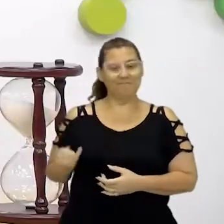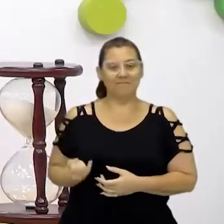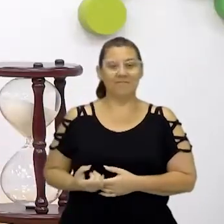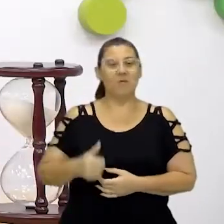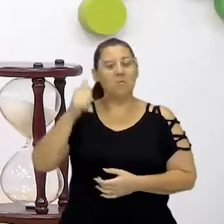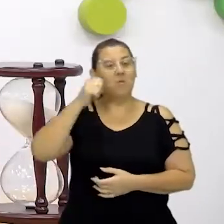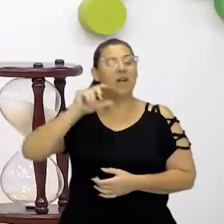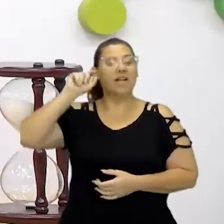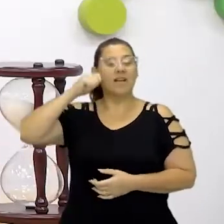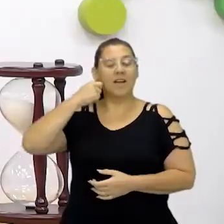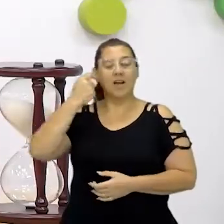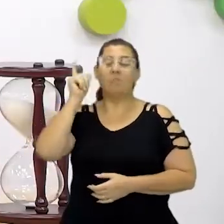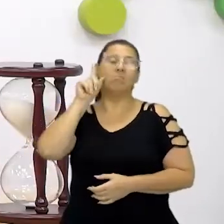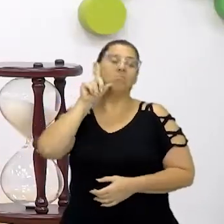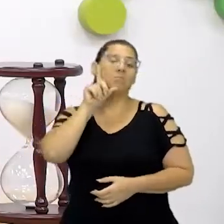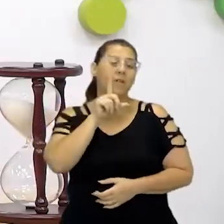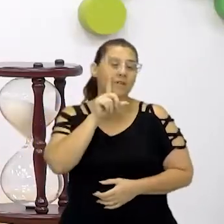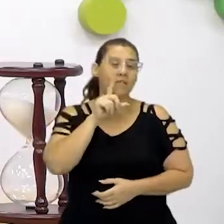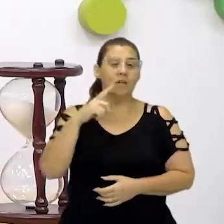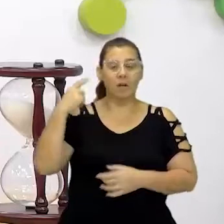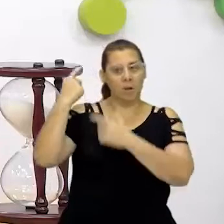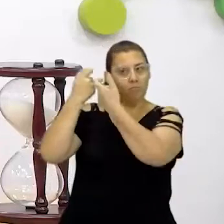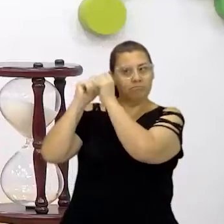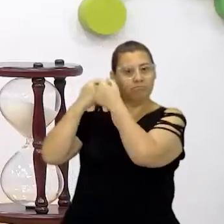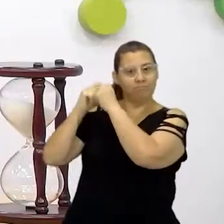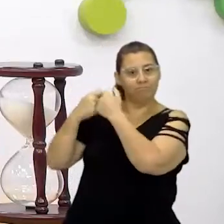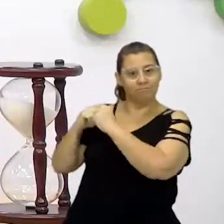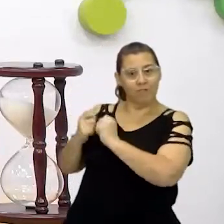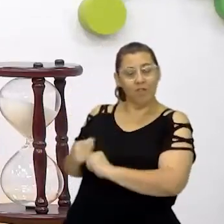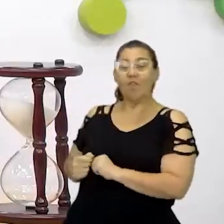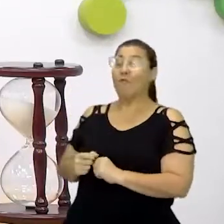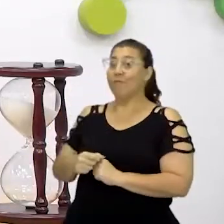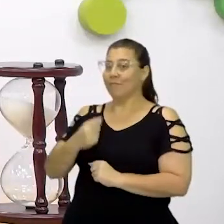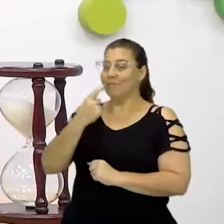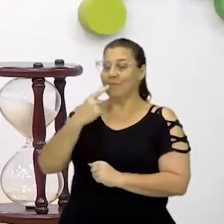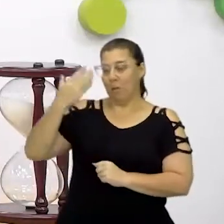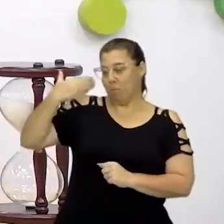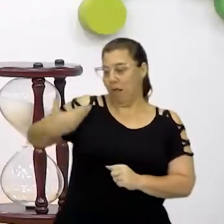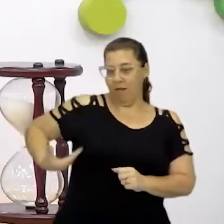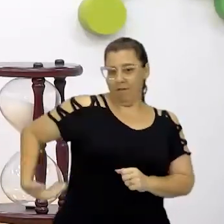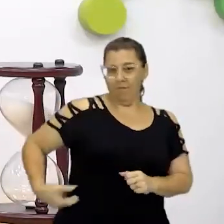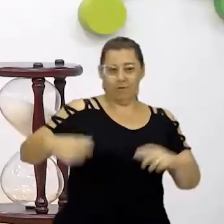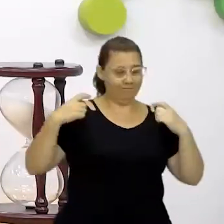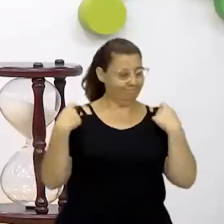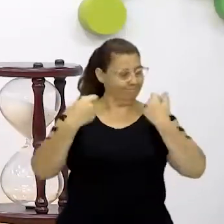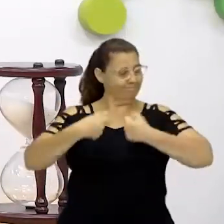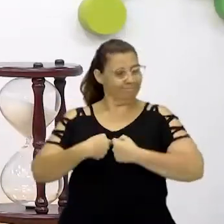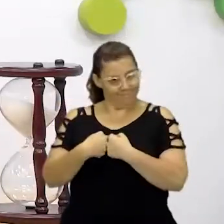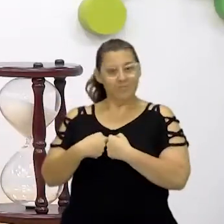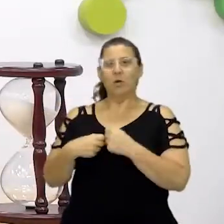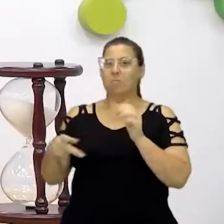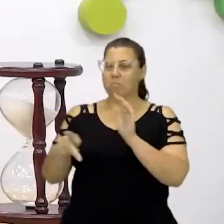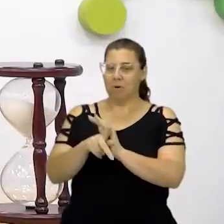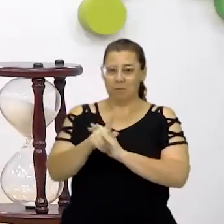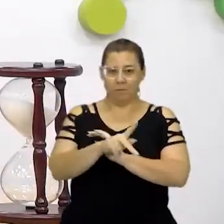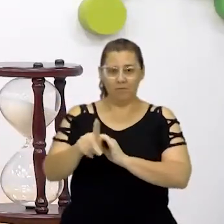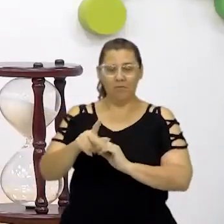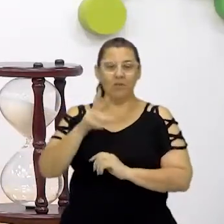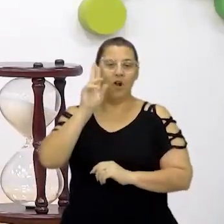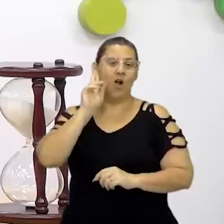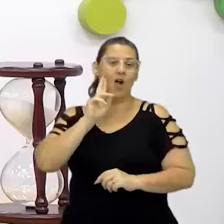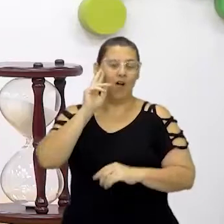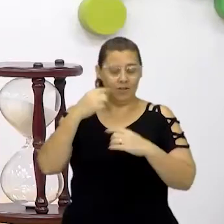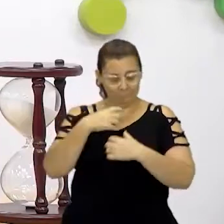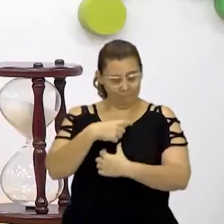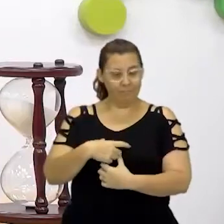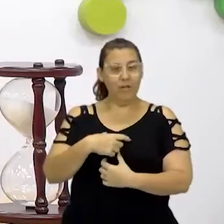sou uma mulher negra de pele clara, estou com o cabelo trançado vermelho, assim, bem comprido. Estou usando um jaleco, né, de professora, assim, rosa, uma blusa